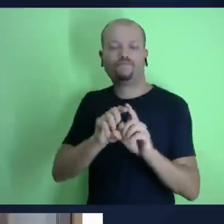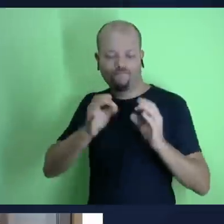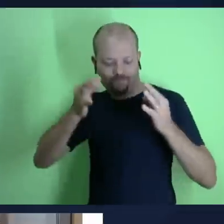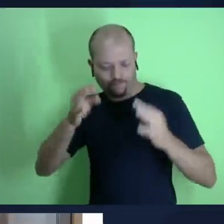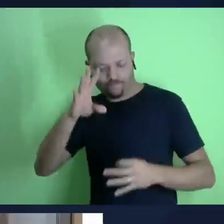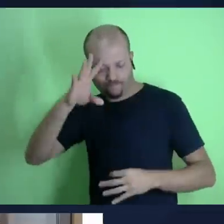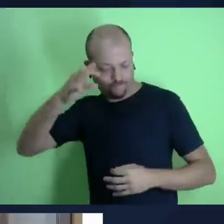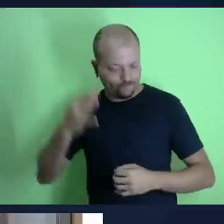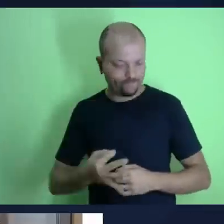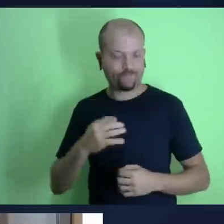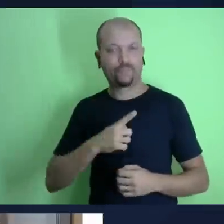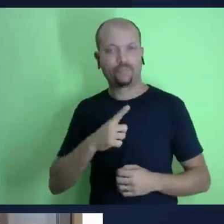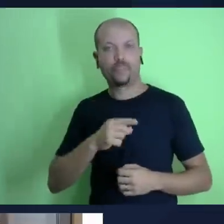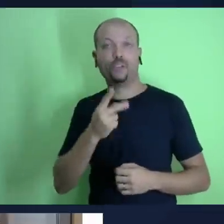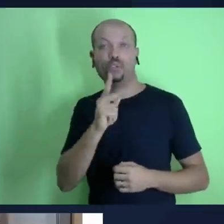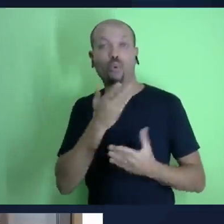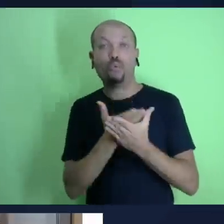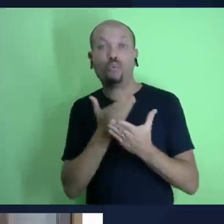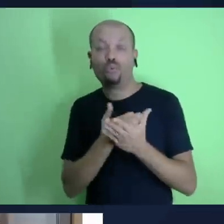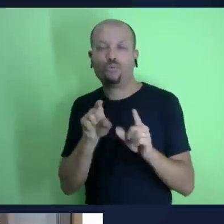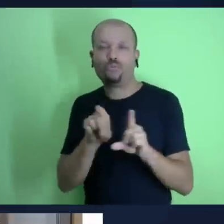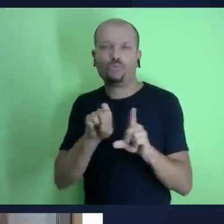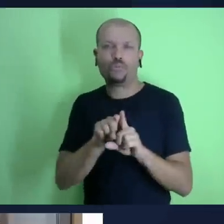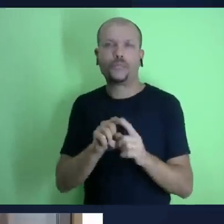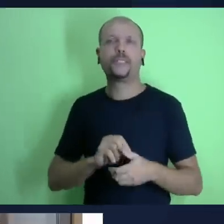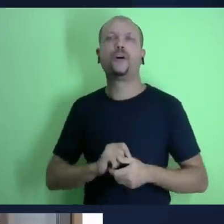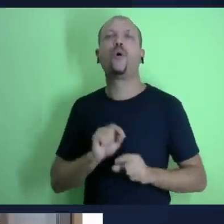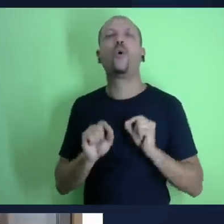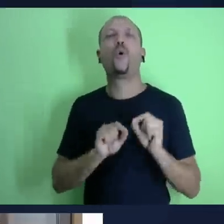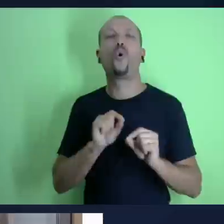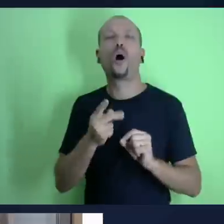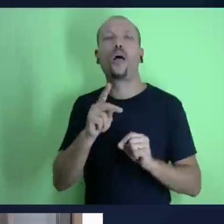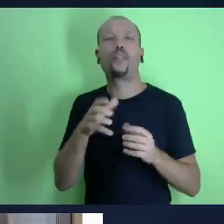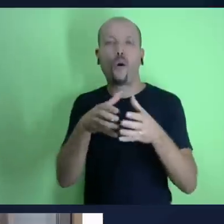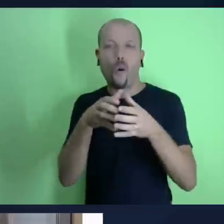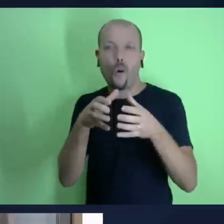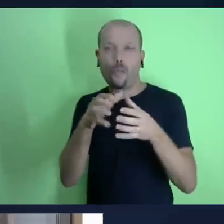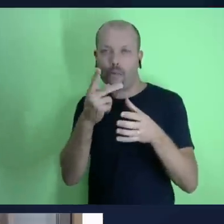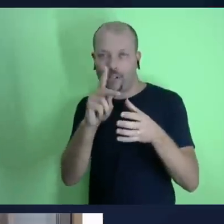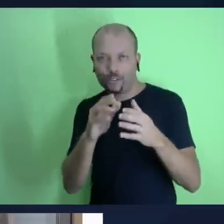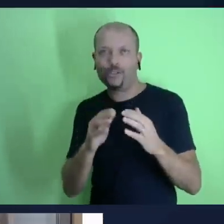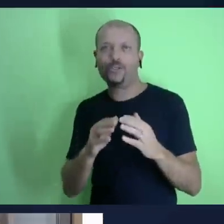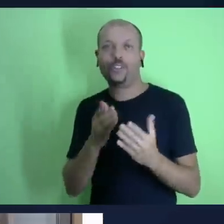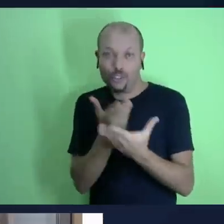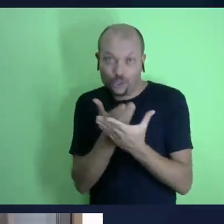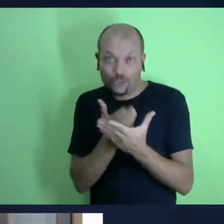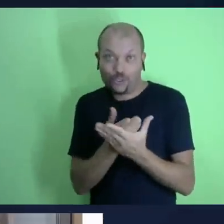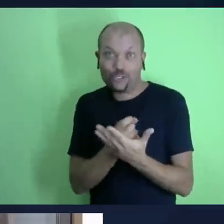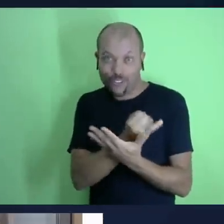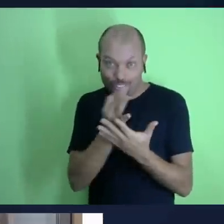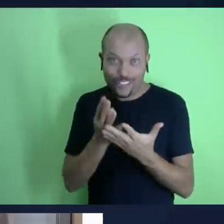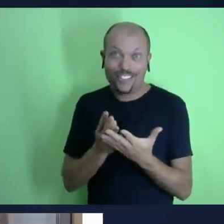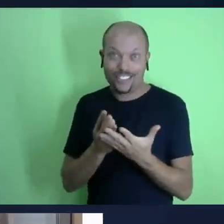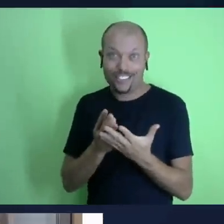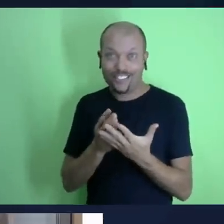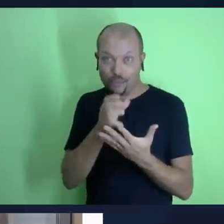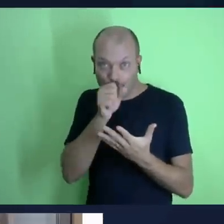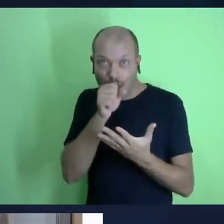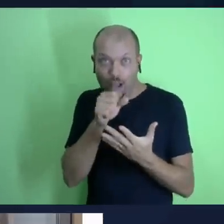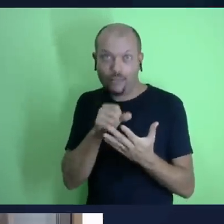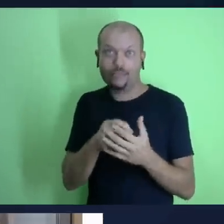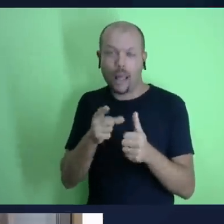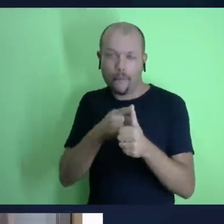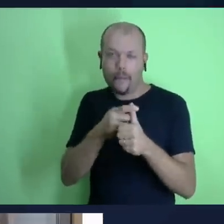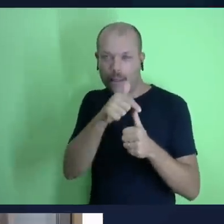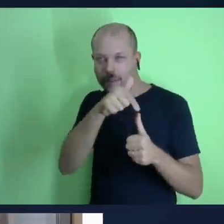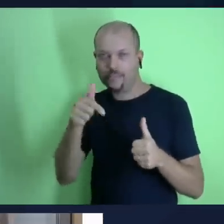será muito enriquecido por aquilo que o pastor Josué nos trouxe aqui pastor eu quero lhe agradecer que pedir que Deus continue abençoando a